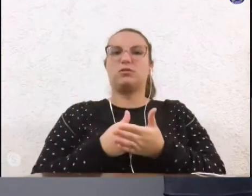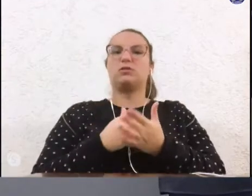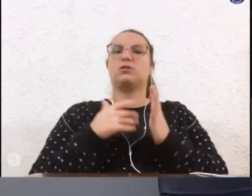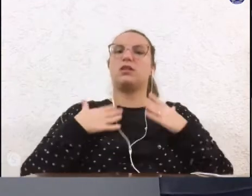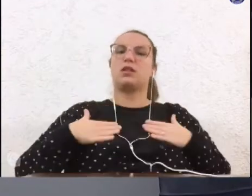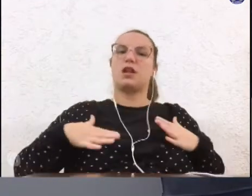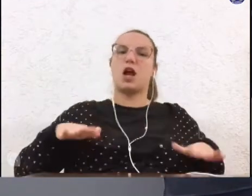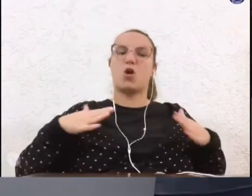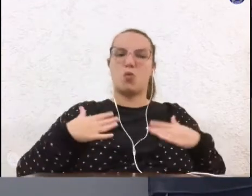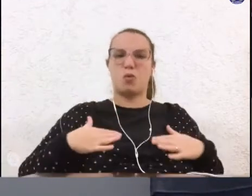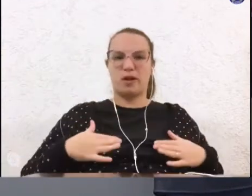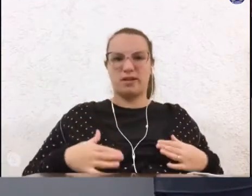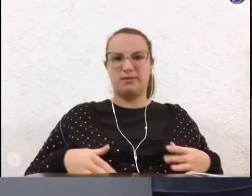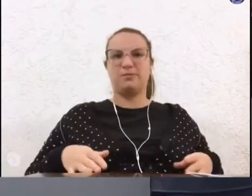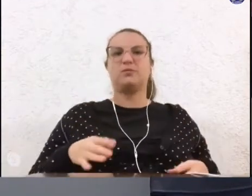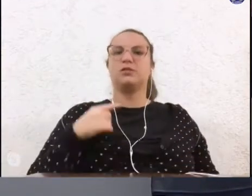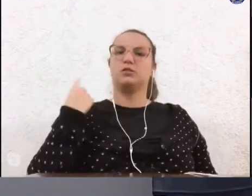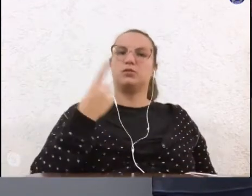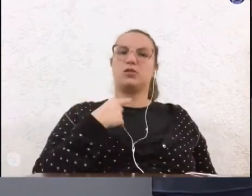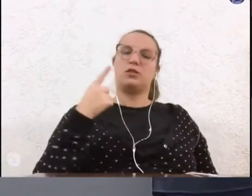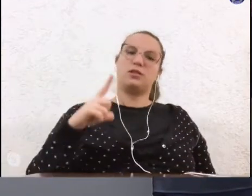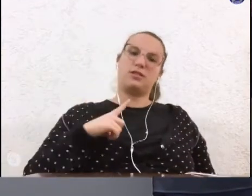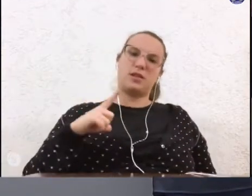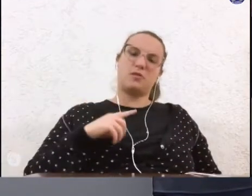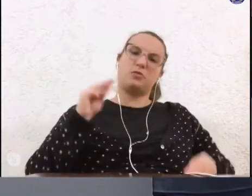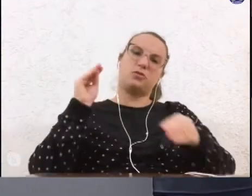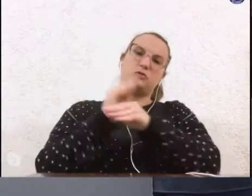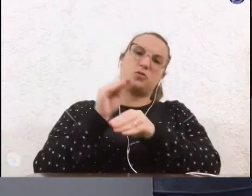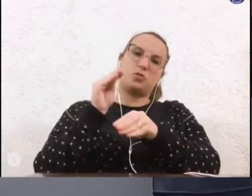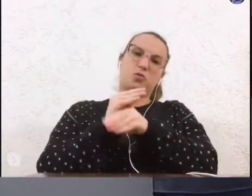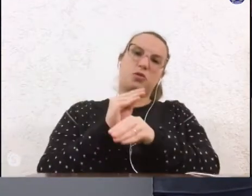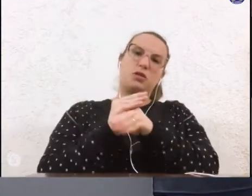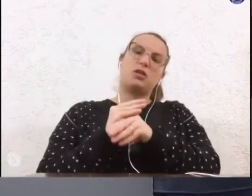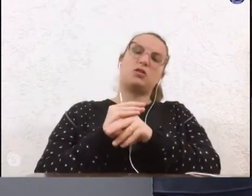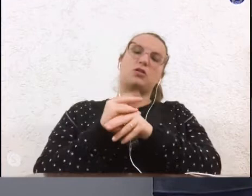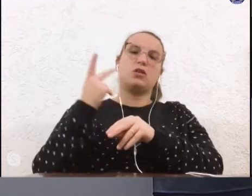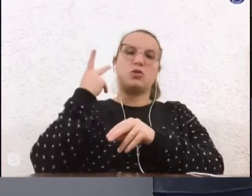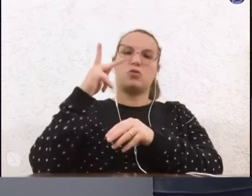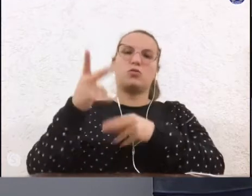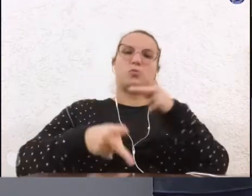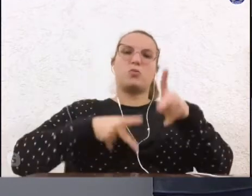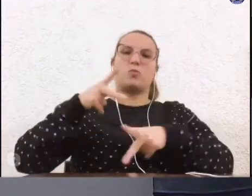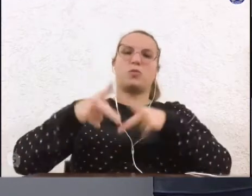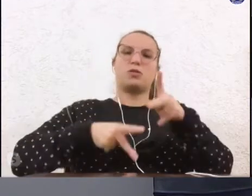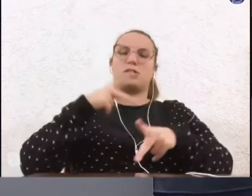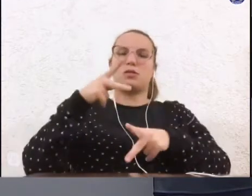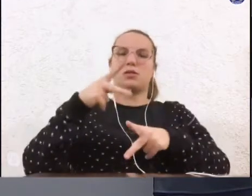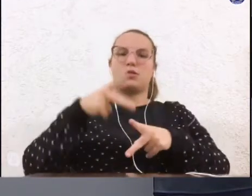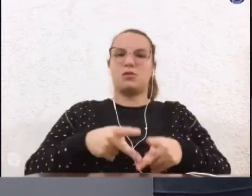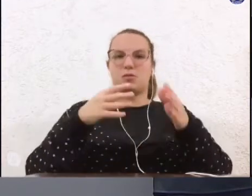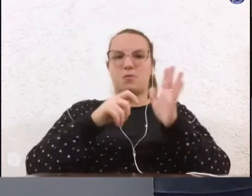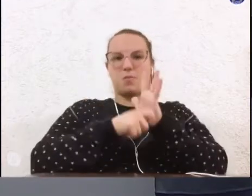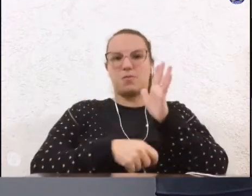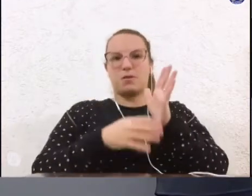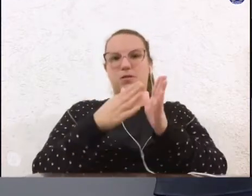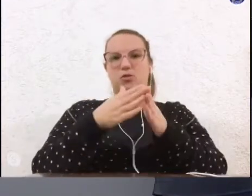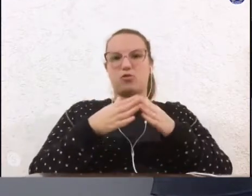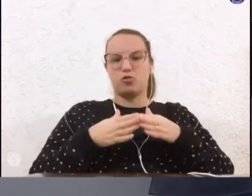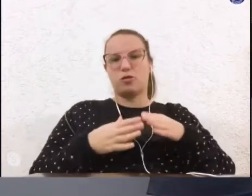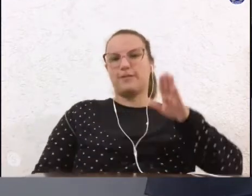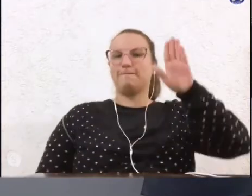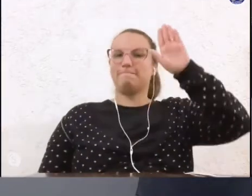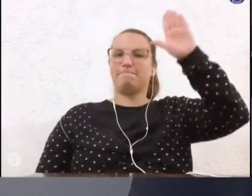porque nós temos alguém cuidando pelo seu povo que somos nós. Peço para assinar. Questão de ordem, presidente.